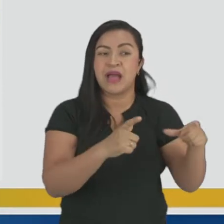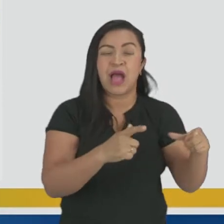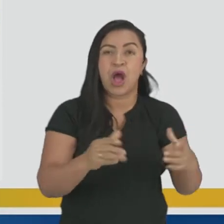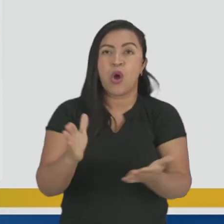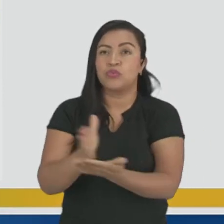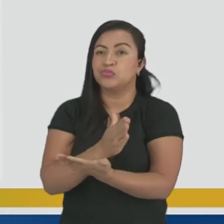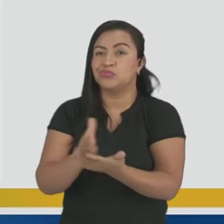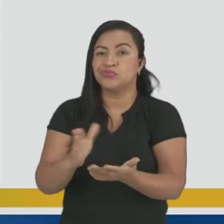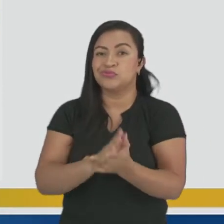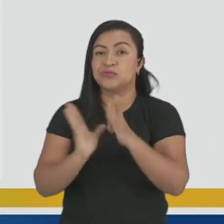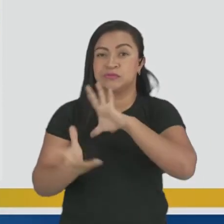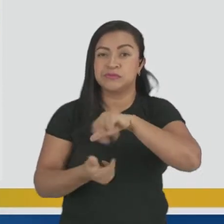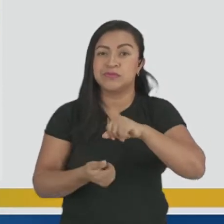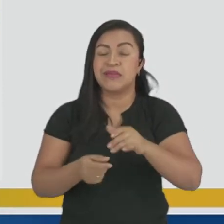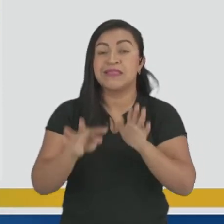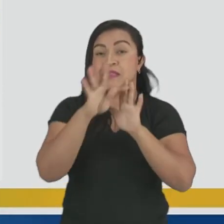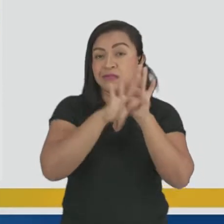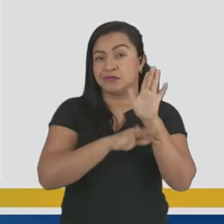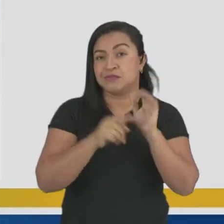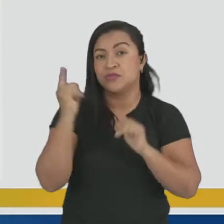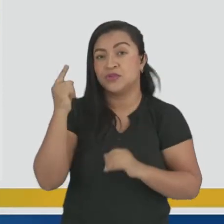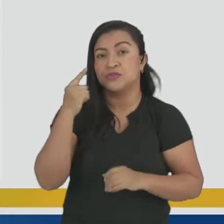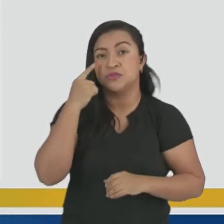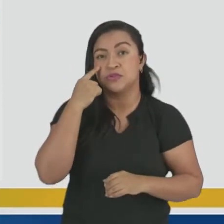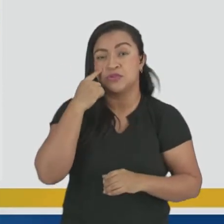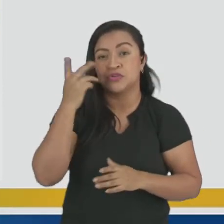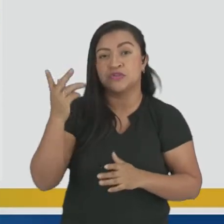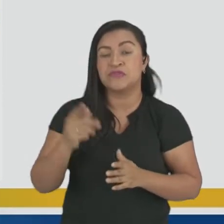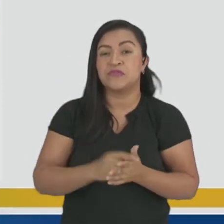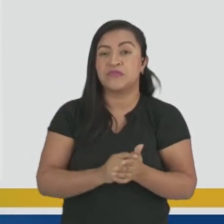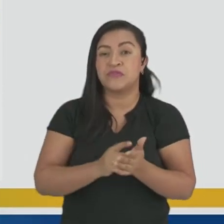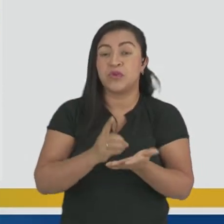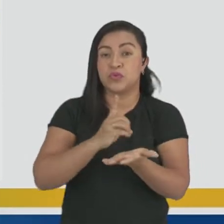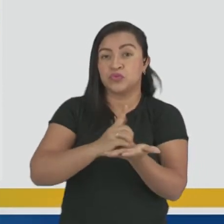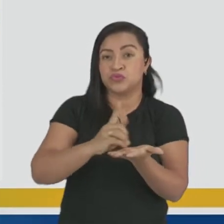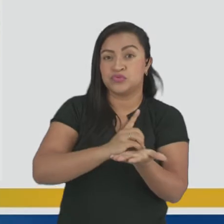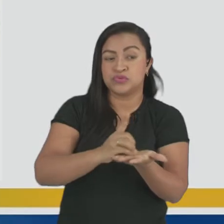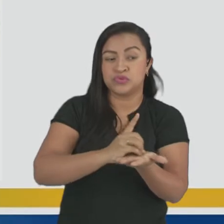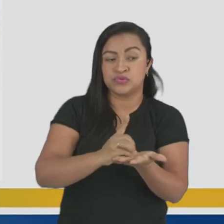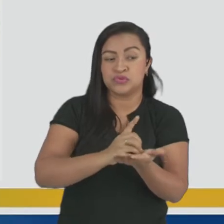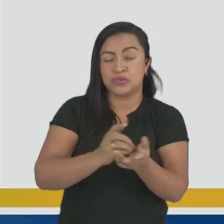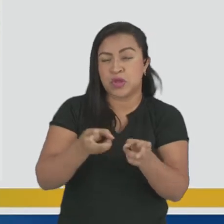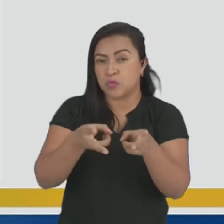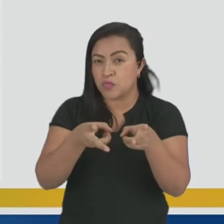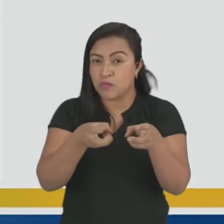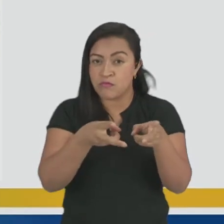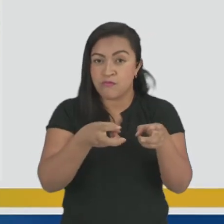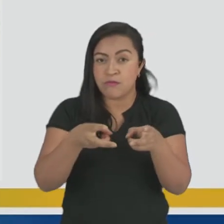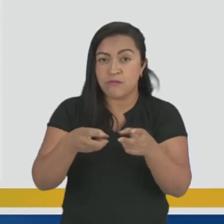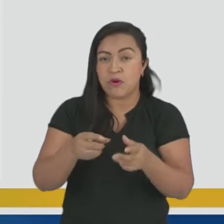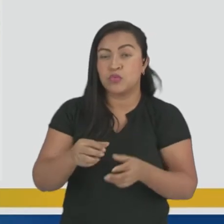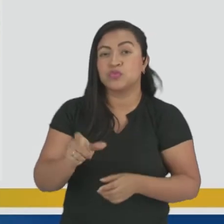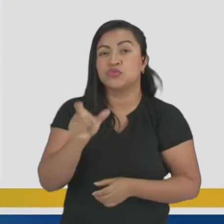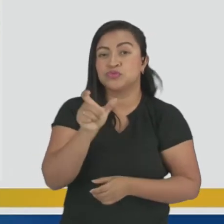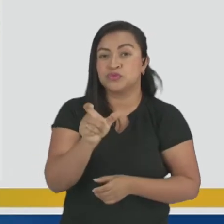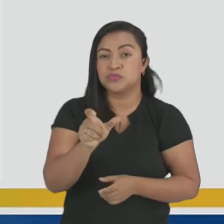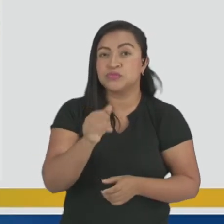algum lugar do planeta. Nesse texto, a gente vai ver o dicionário sendo explorado. Usando uma palavra aí como exemplo.